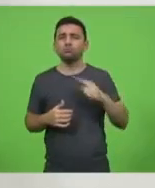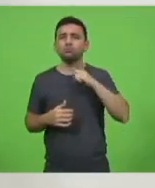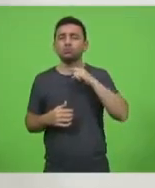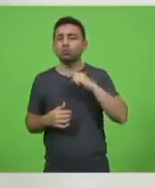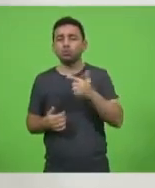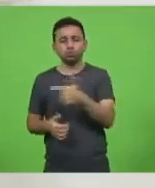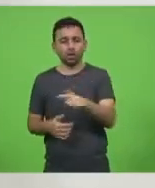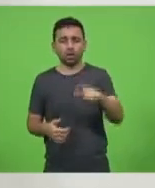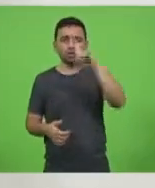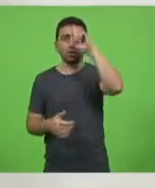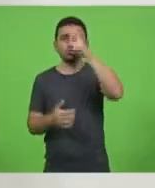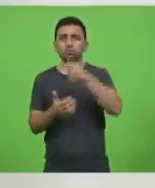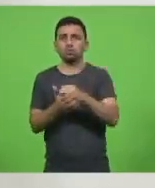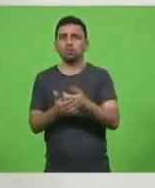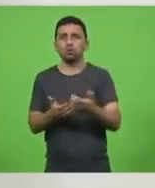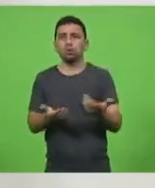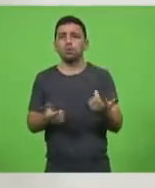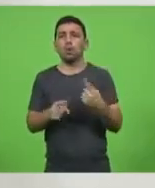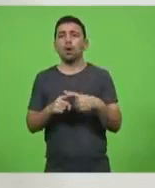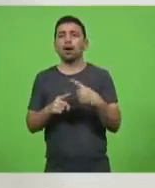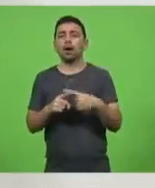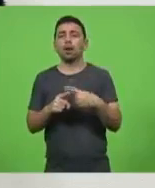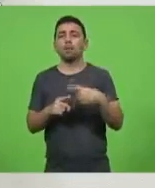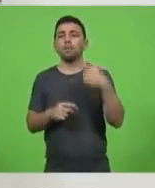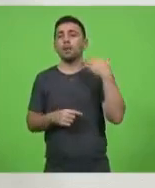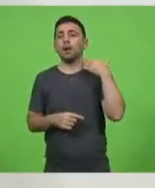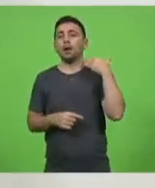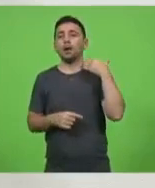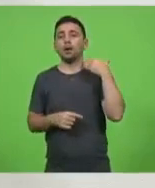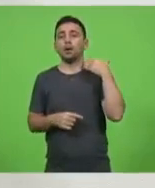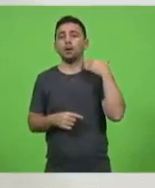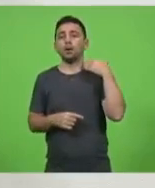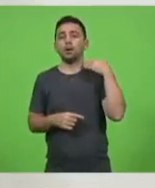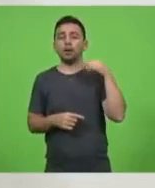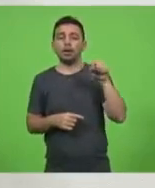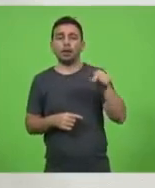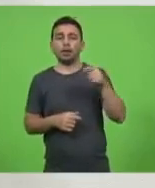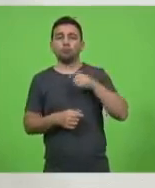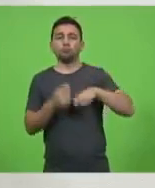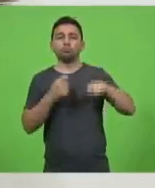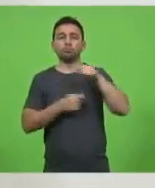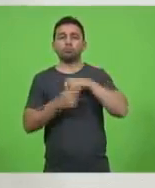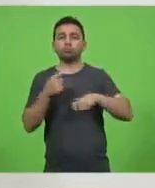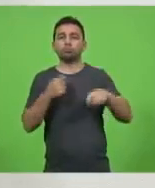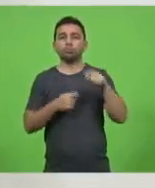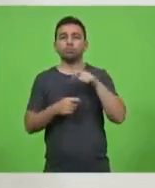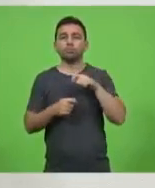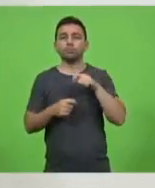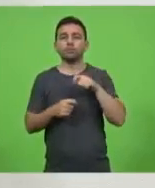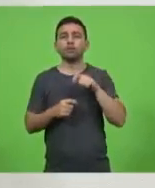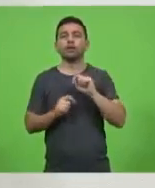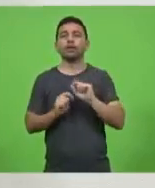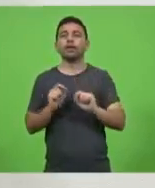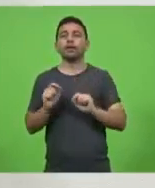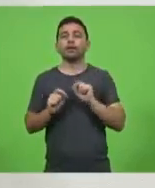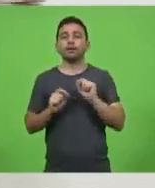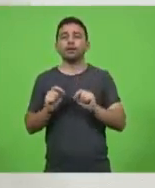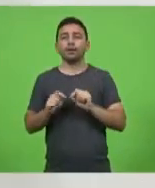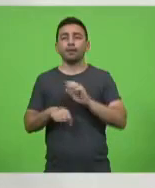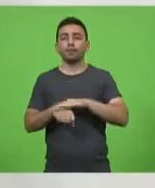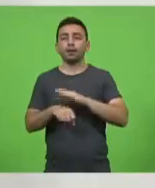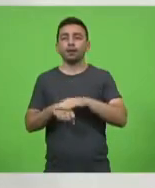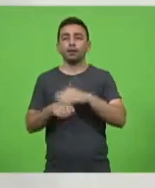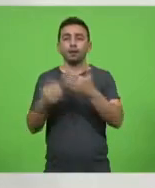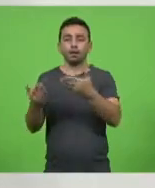decisão porque o banco, porque os bancos são administrados pela, pelo Banco Central